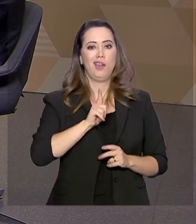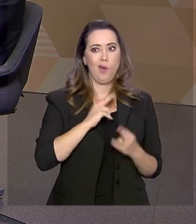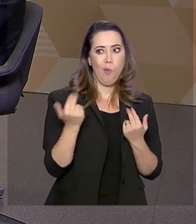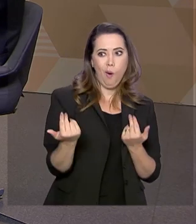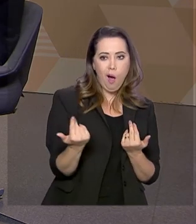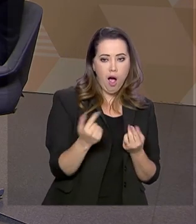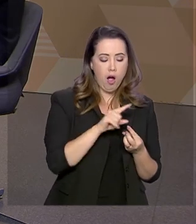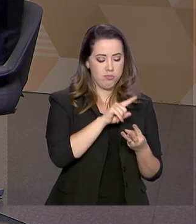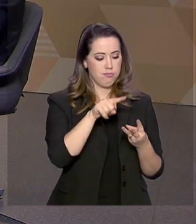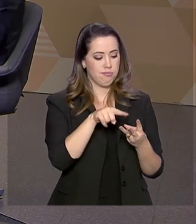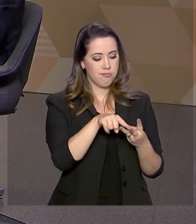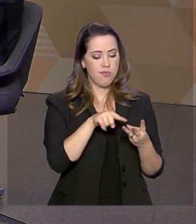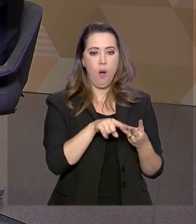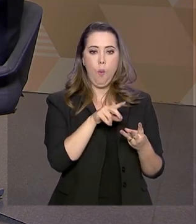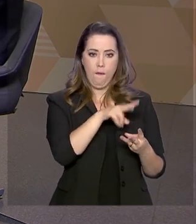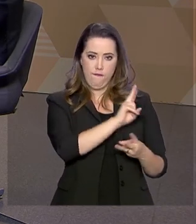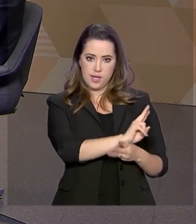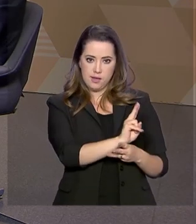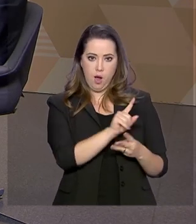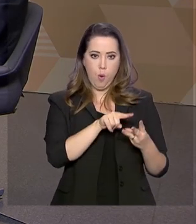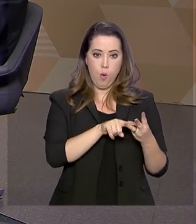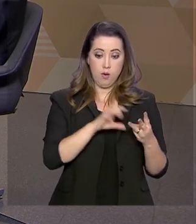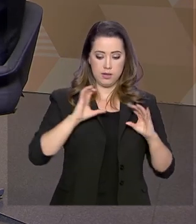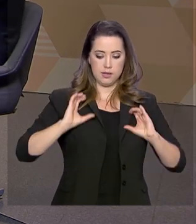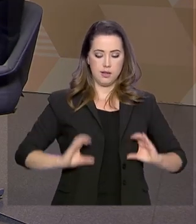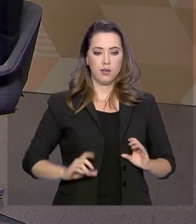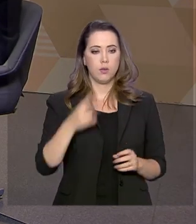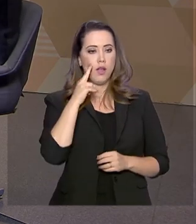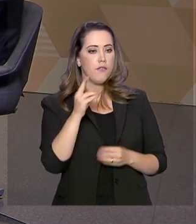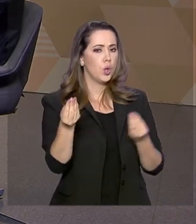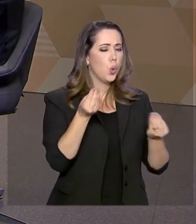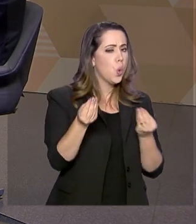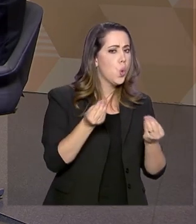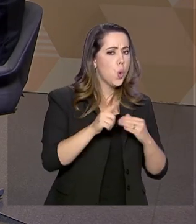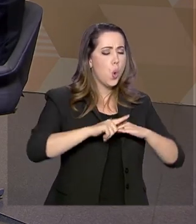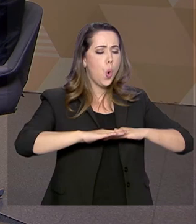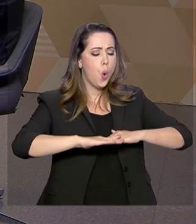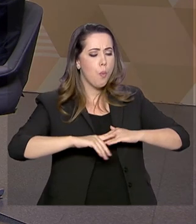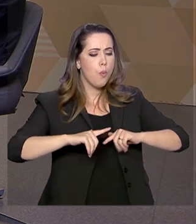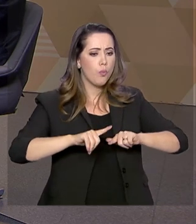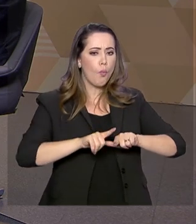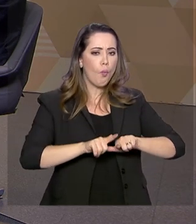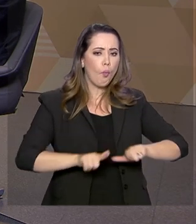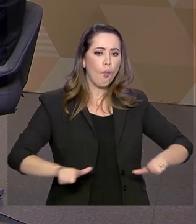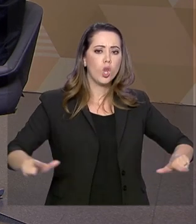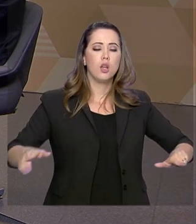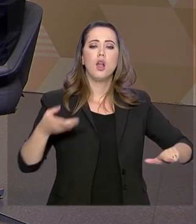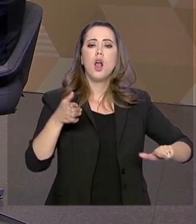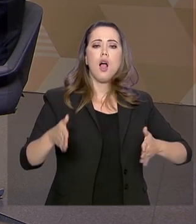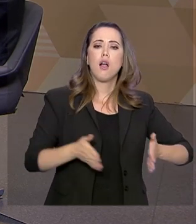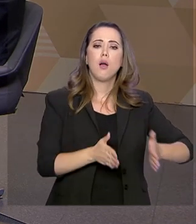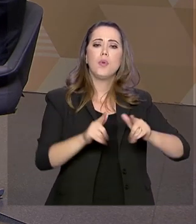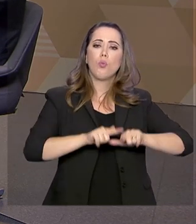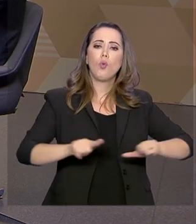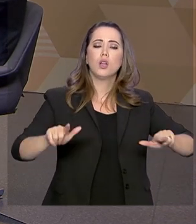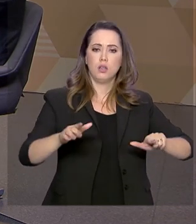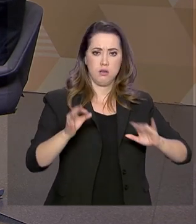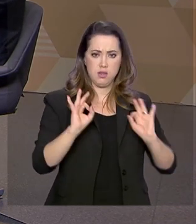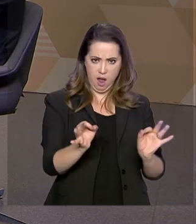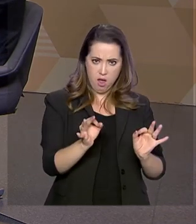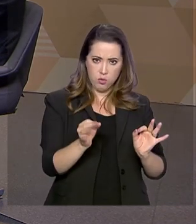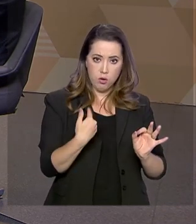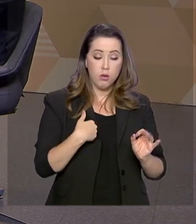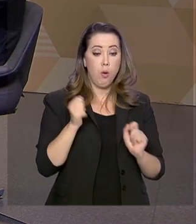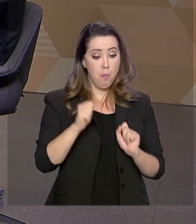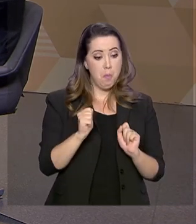acompanhando o asfaltamento da sua rua ou um equipamento que vai para o hospital da sua cidade, ele pode